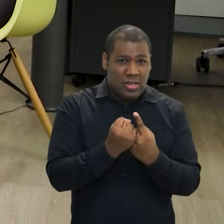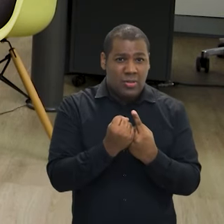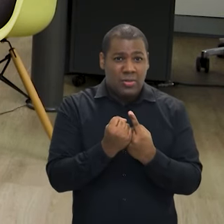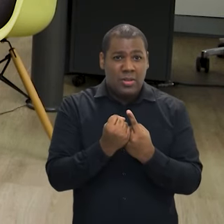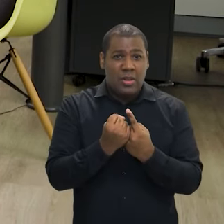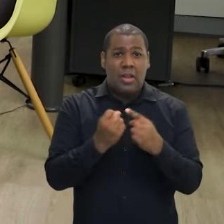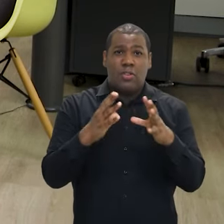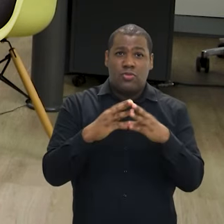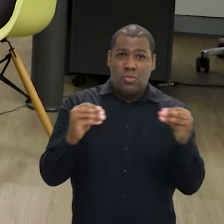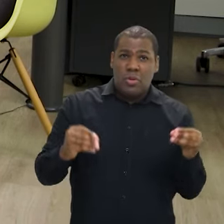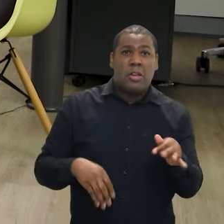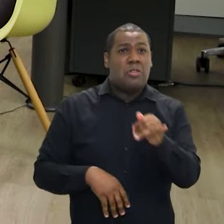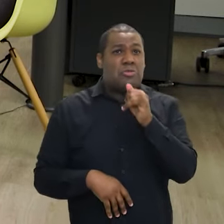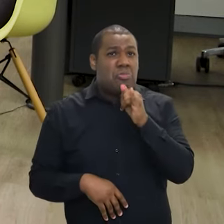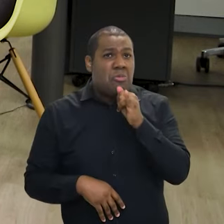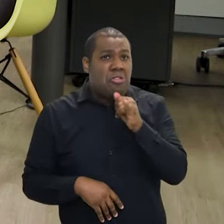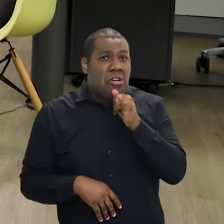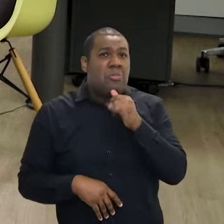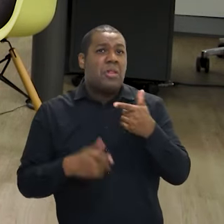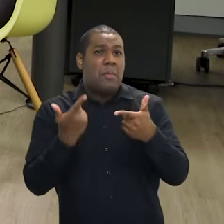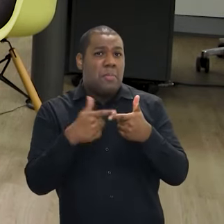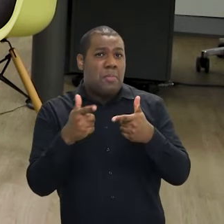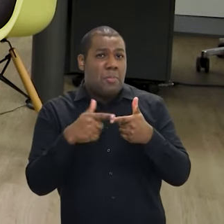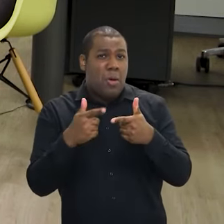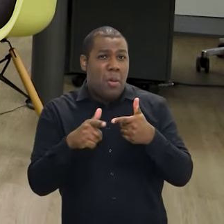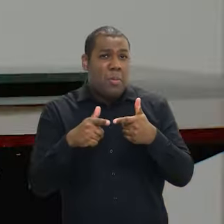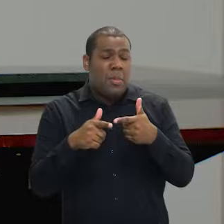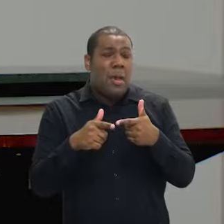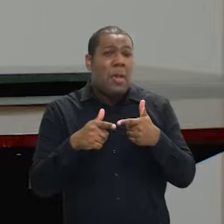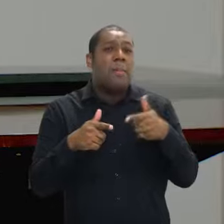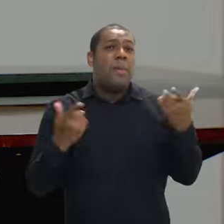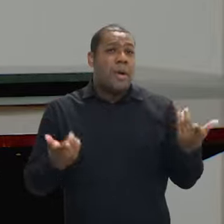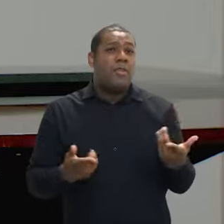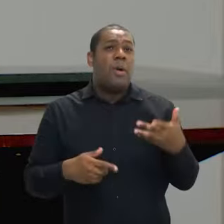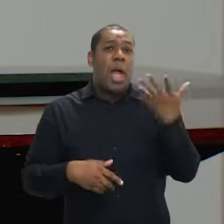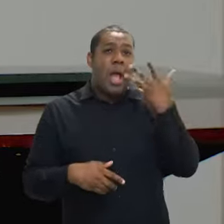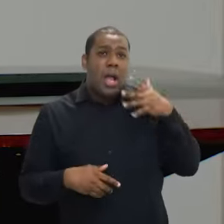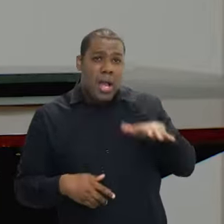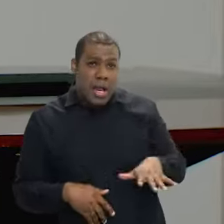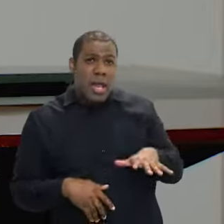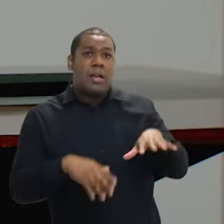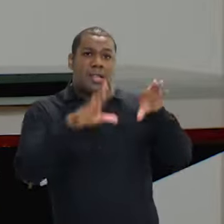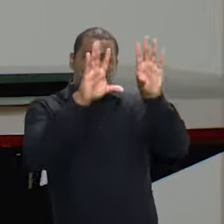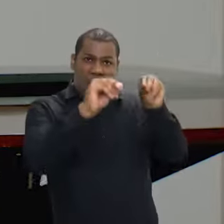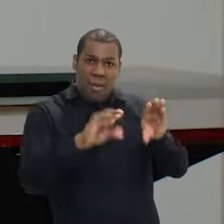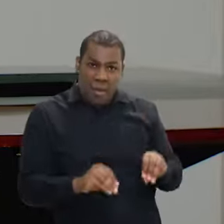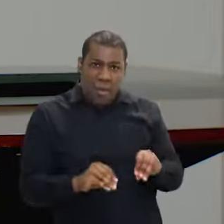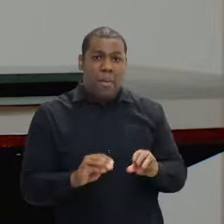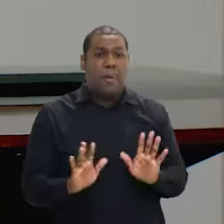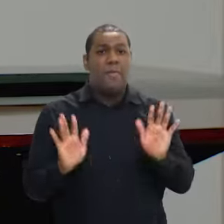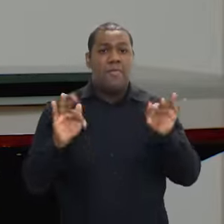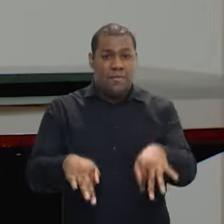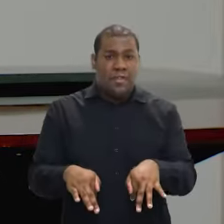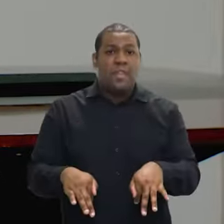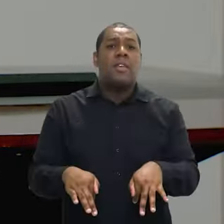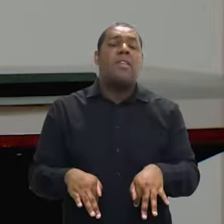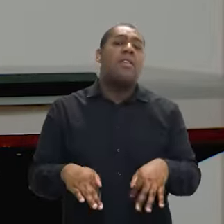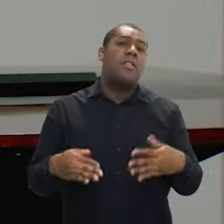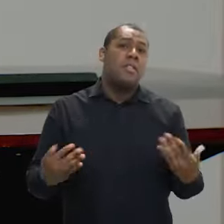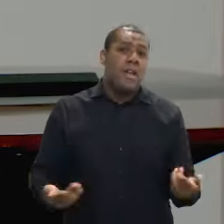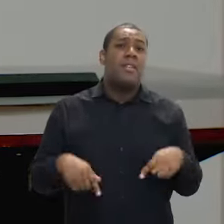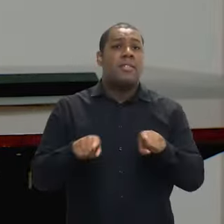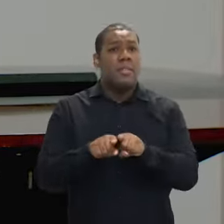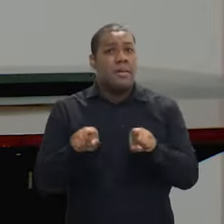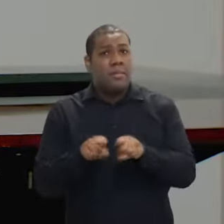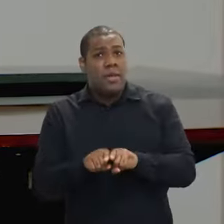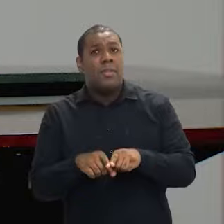sociais como um todo, não só a da exploração sexual, que é, sim, um dos focos do programa, mas todas as vulnerabilidades sociais